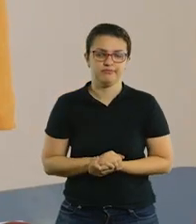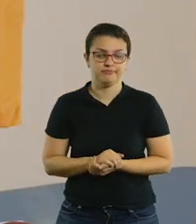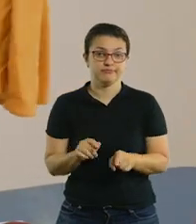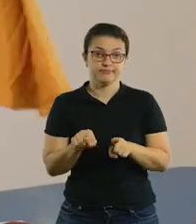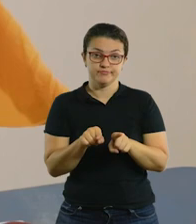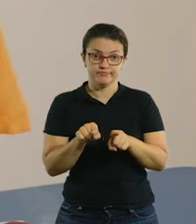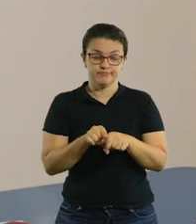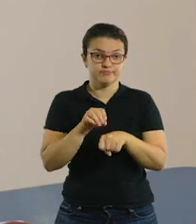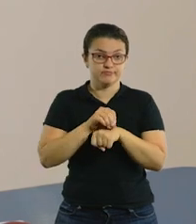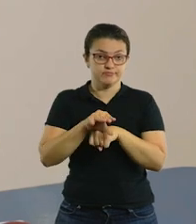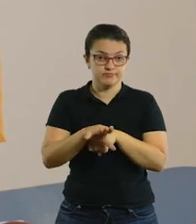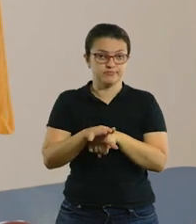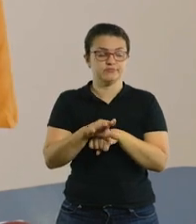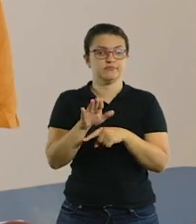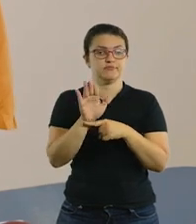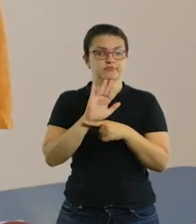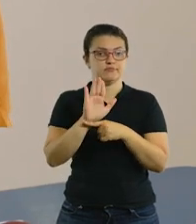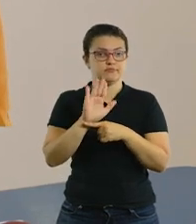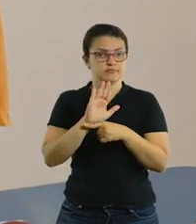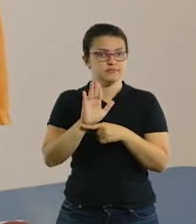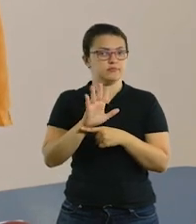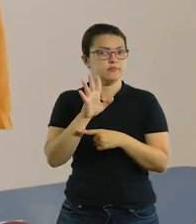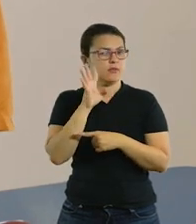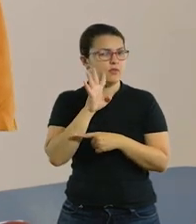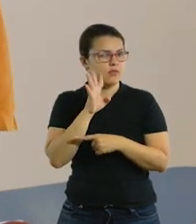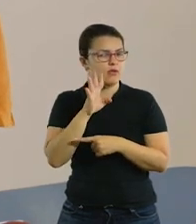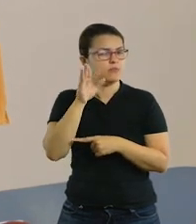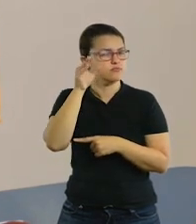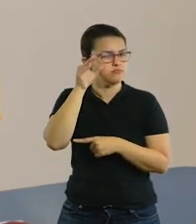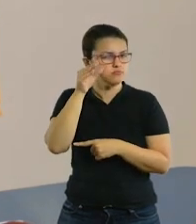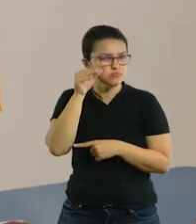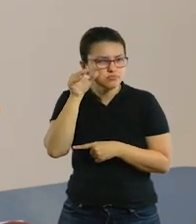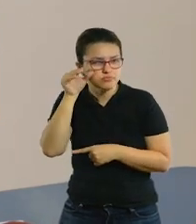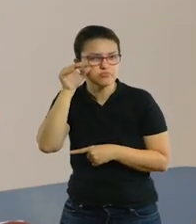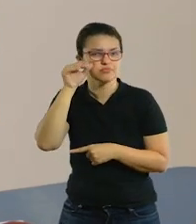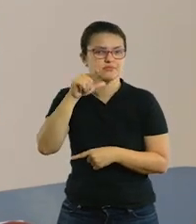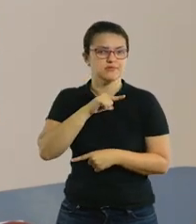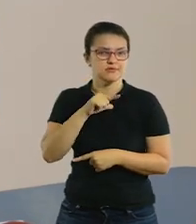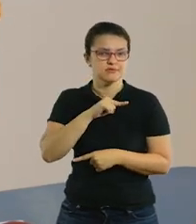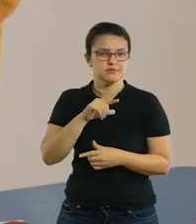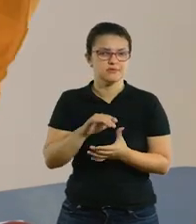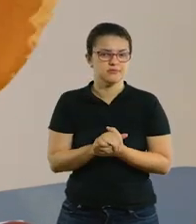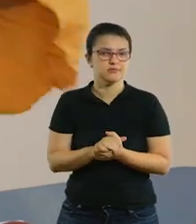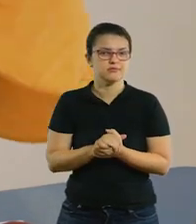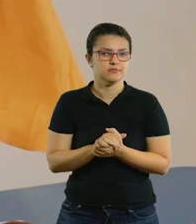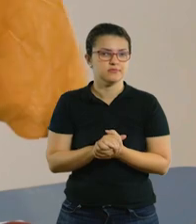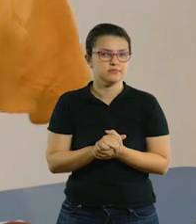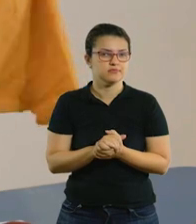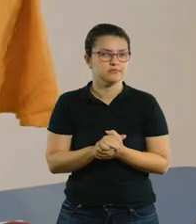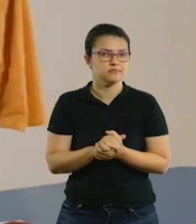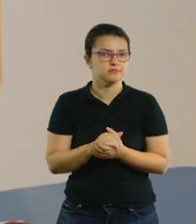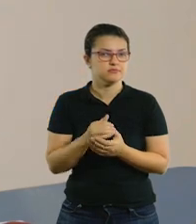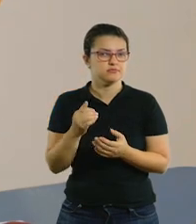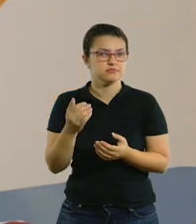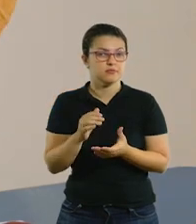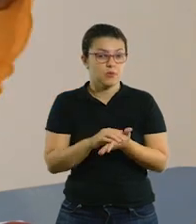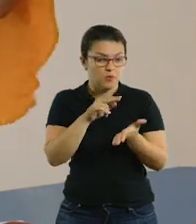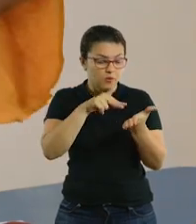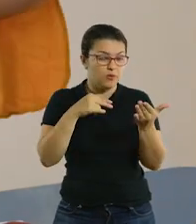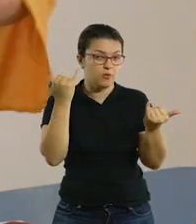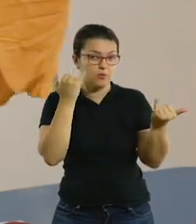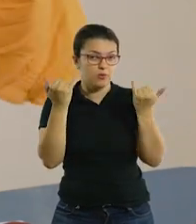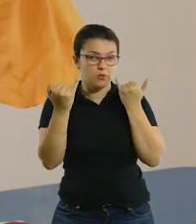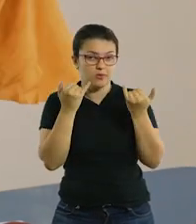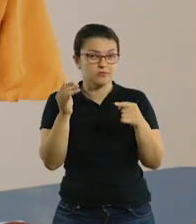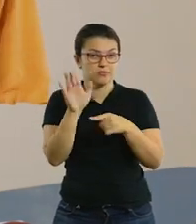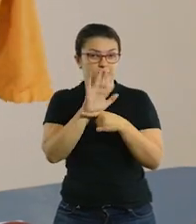Aqui a gente tem também duas sugestões de vídeos, que são bem interessantes, porque aí a gente contempla também, além do auditivo,